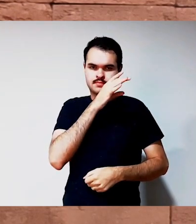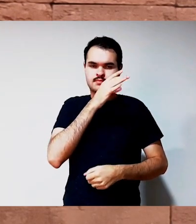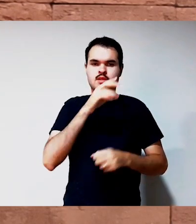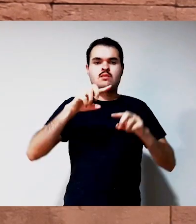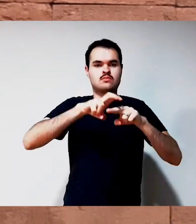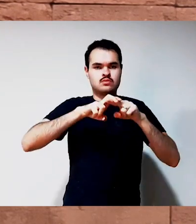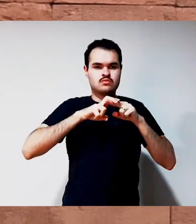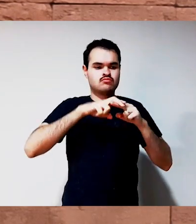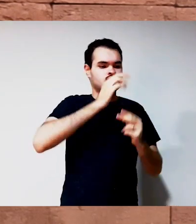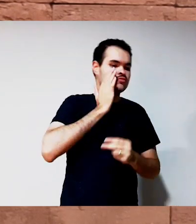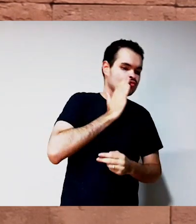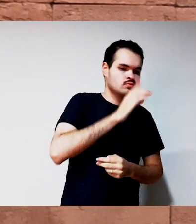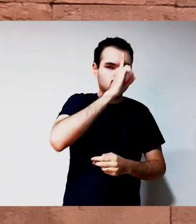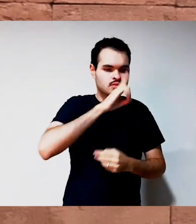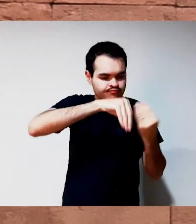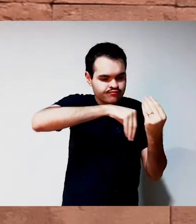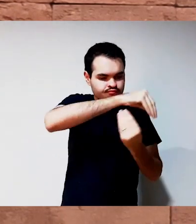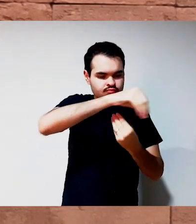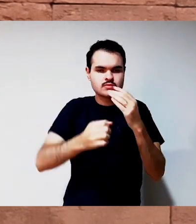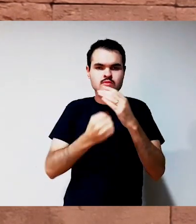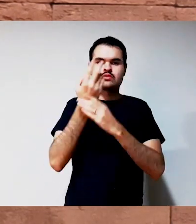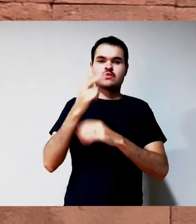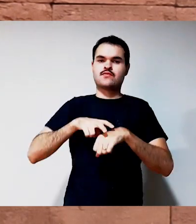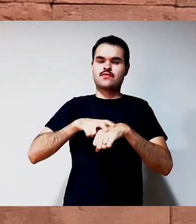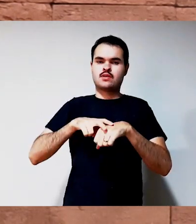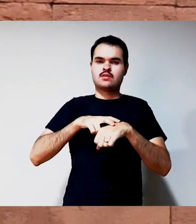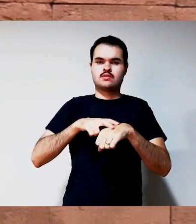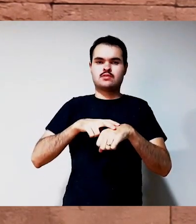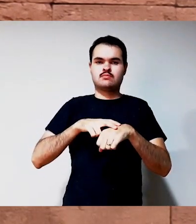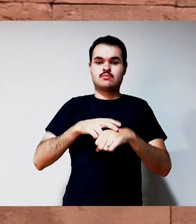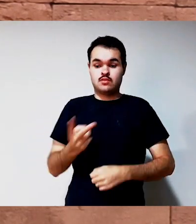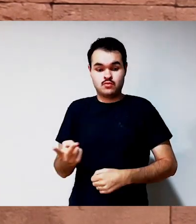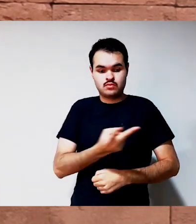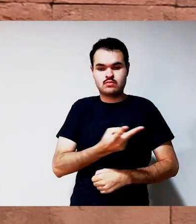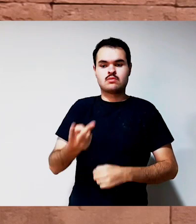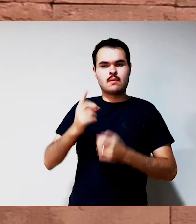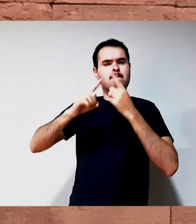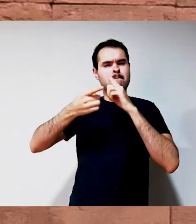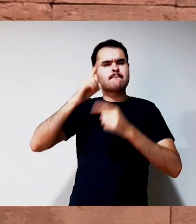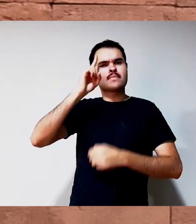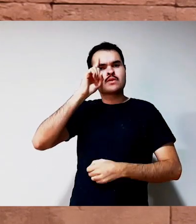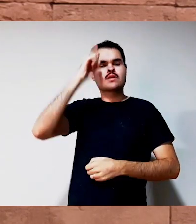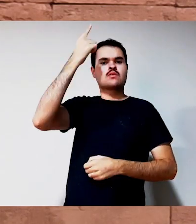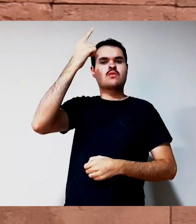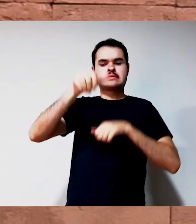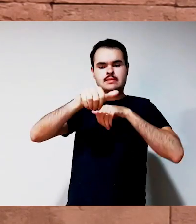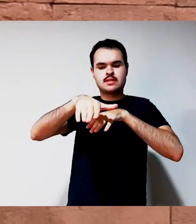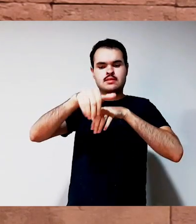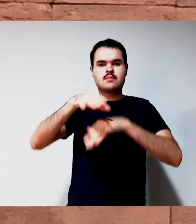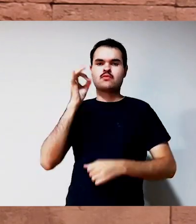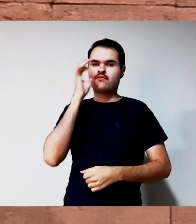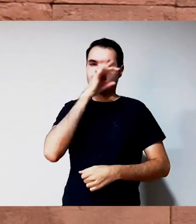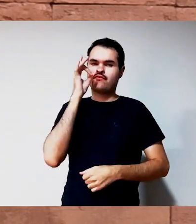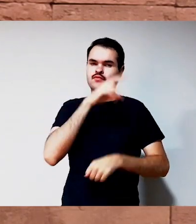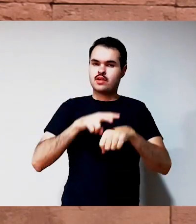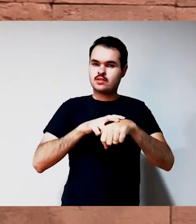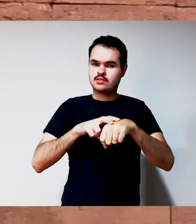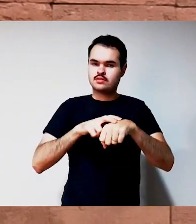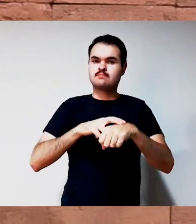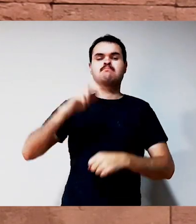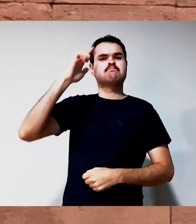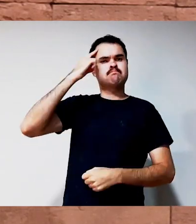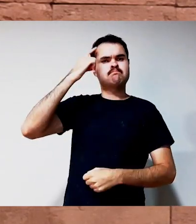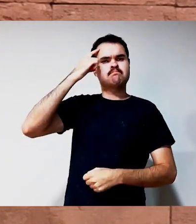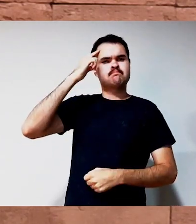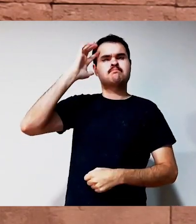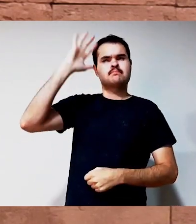aquarelados, de azul e amarelo e verde, que é o resultado dessa combinação. Os autores lançaram até um movimento, que ficou